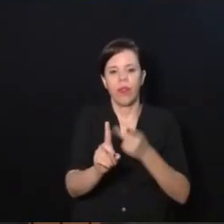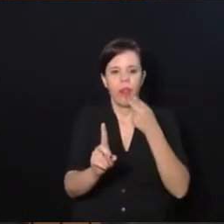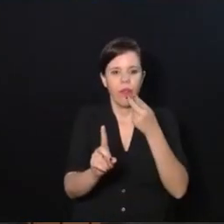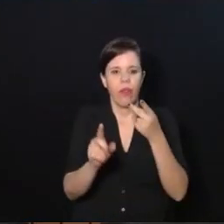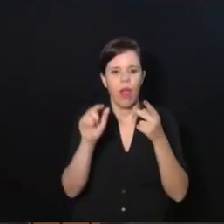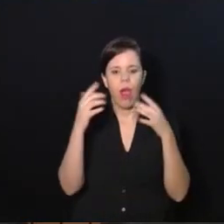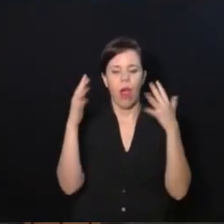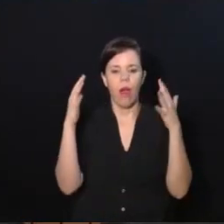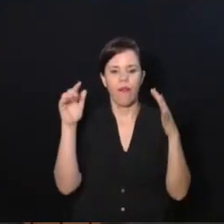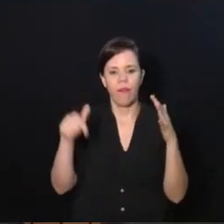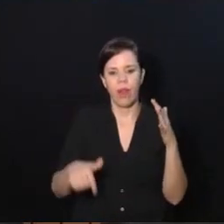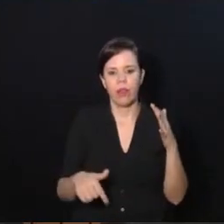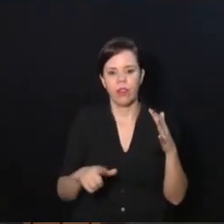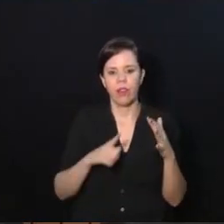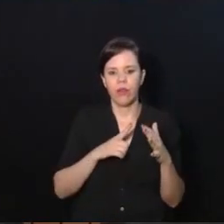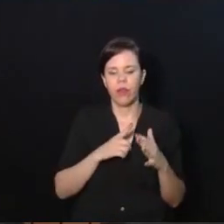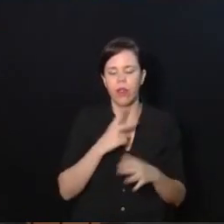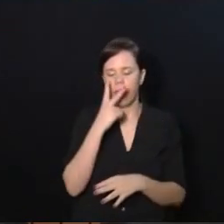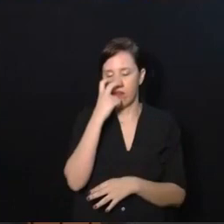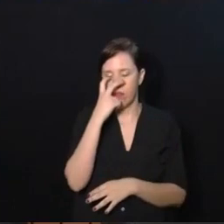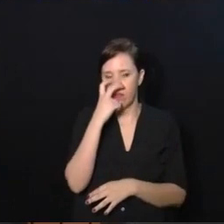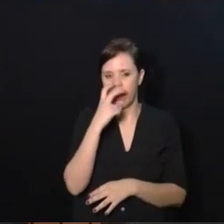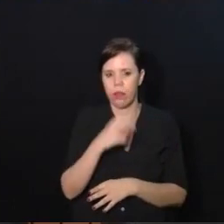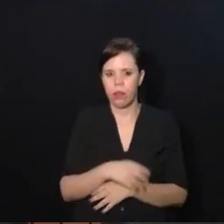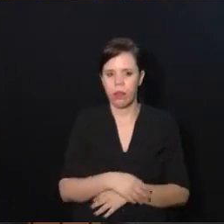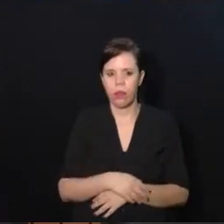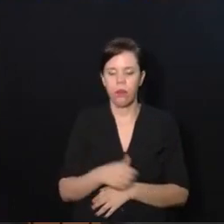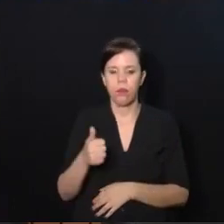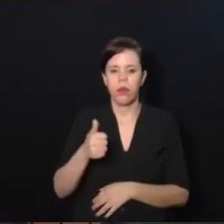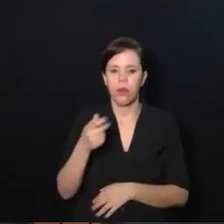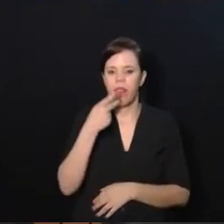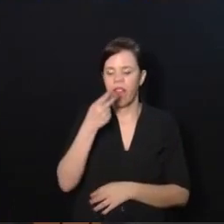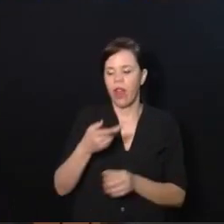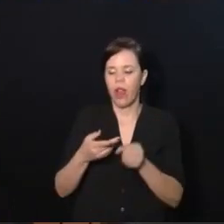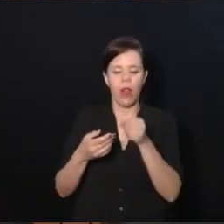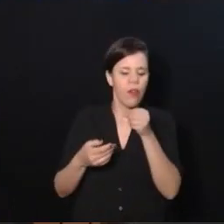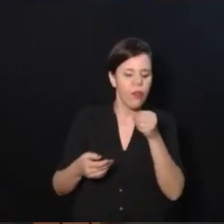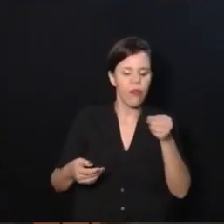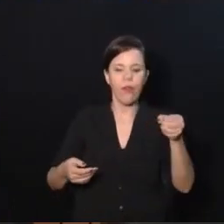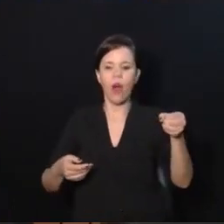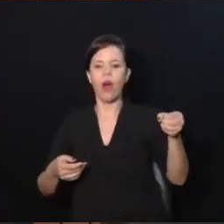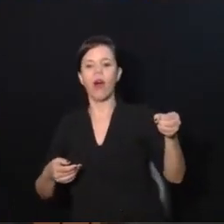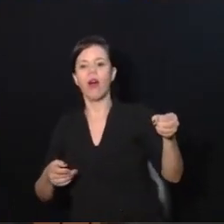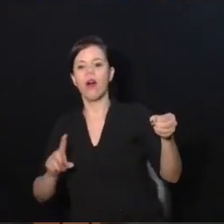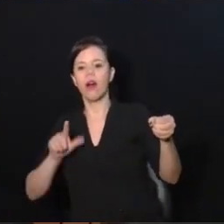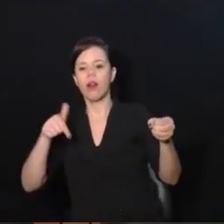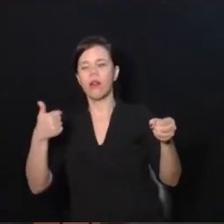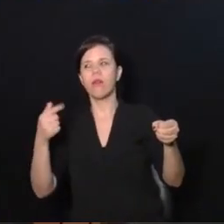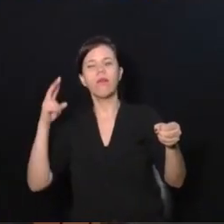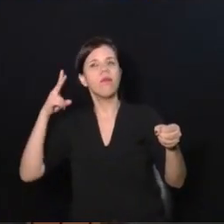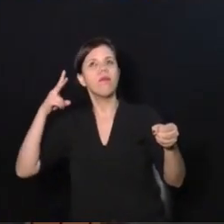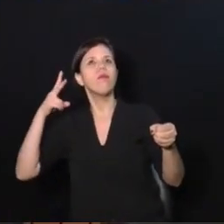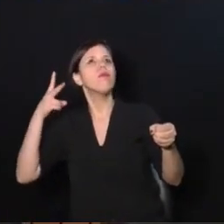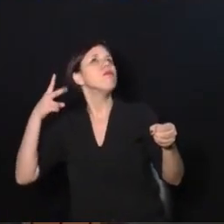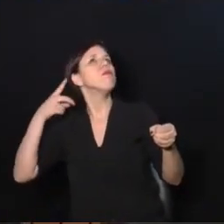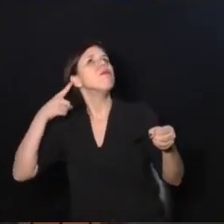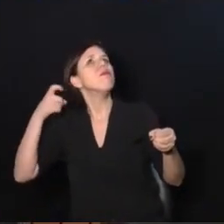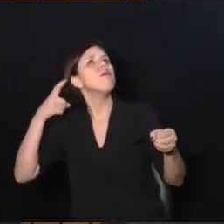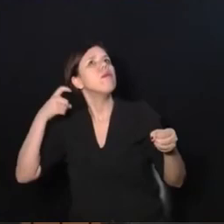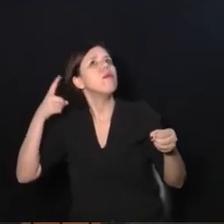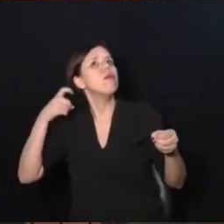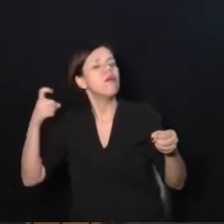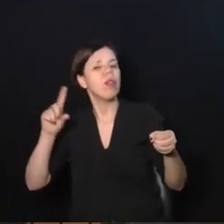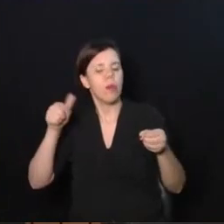evento que tiver presença de deficientes visuais, primeiro fale fora do microfone para ele localizar e depois fale no microfone.